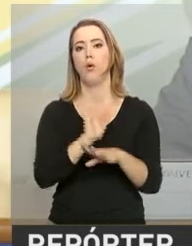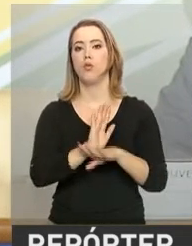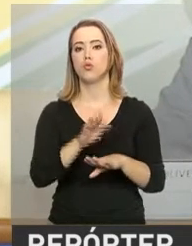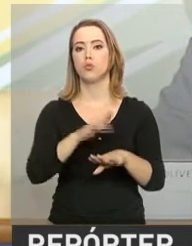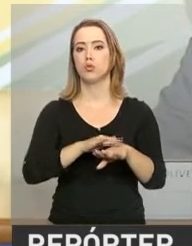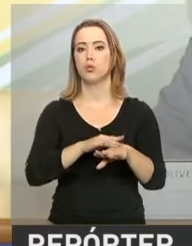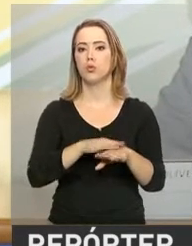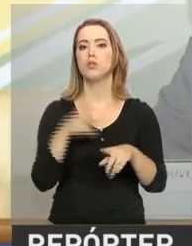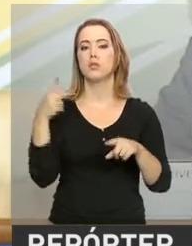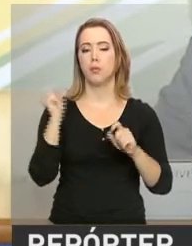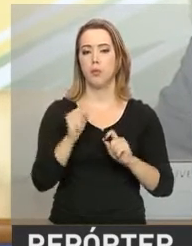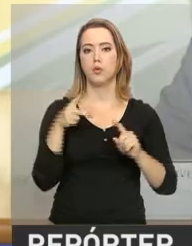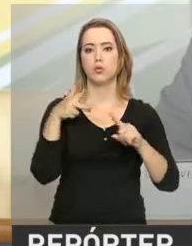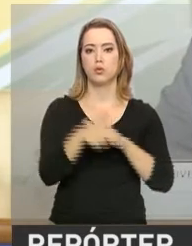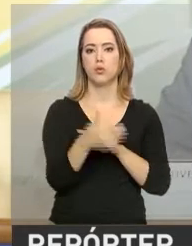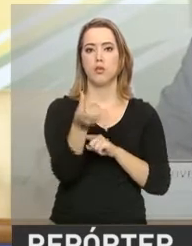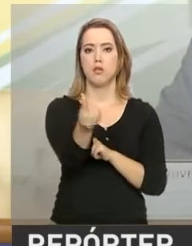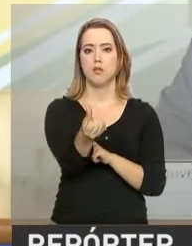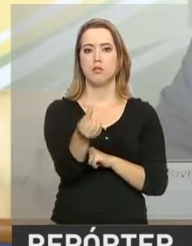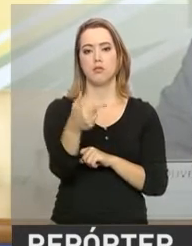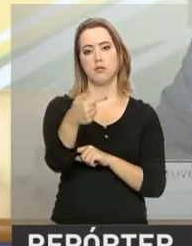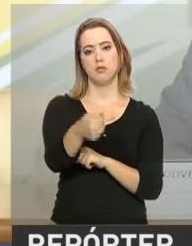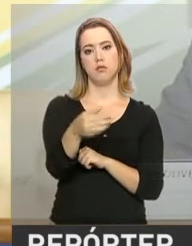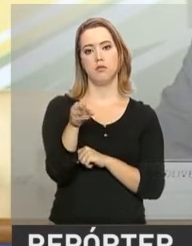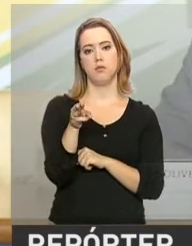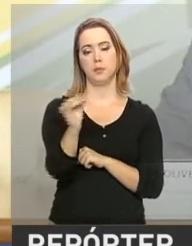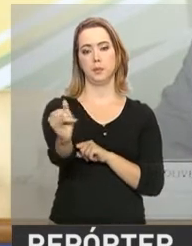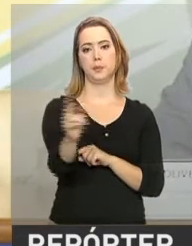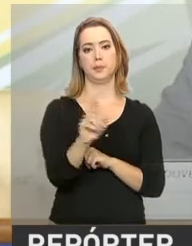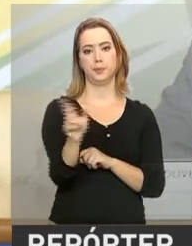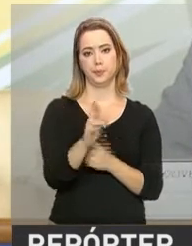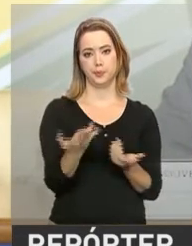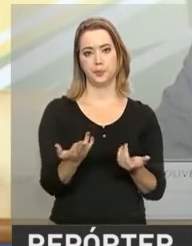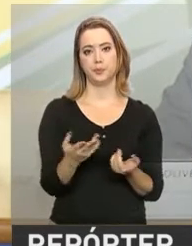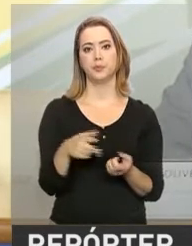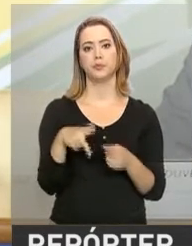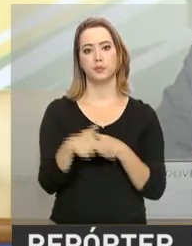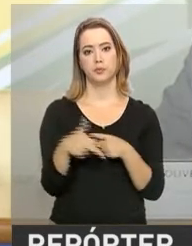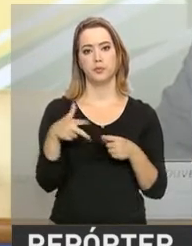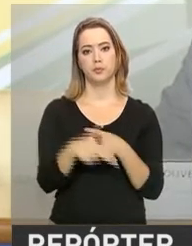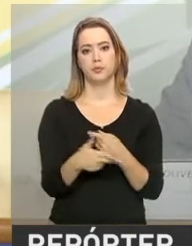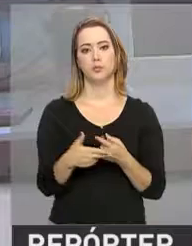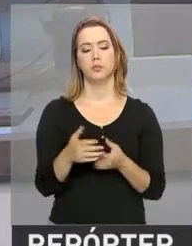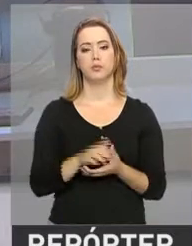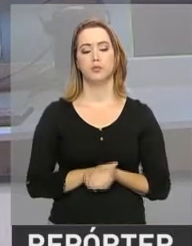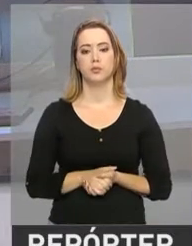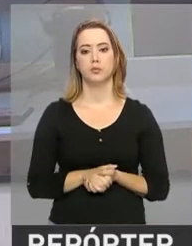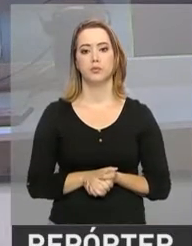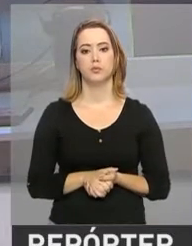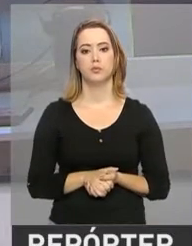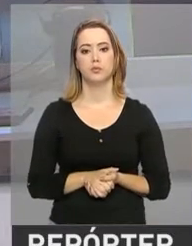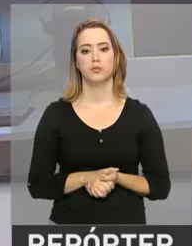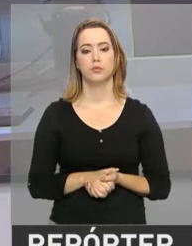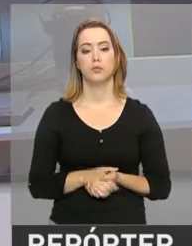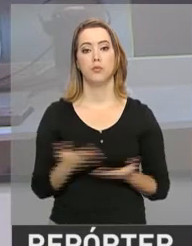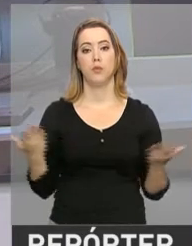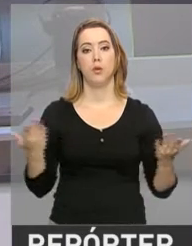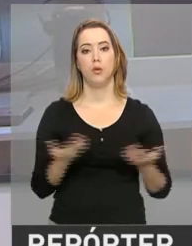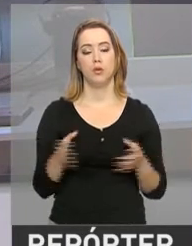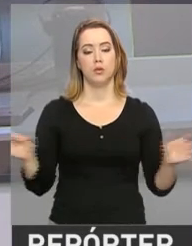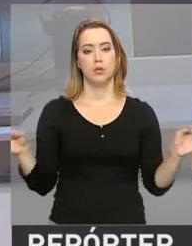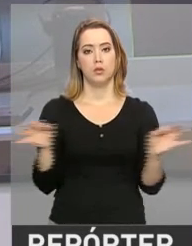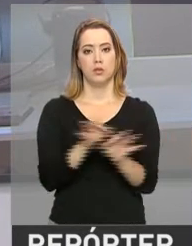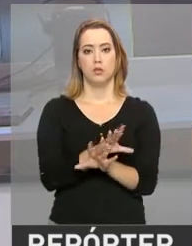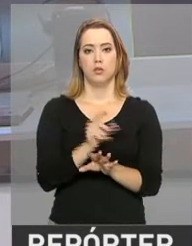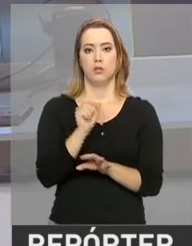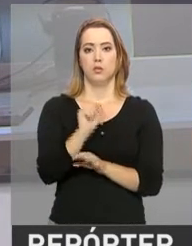ter uma redução em torno de R 6, 7 bilhões na despesa pública. Esta edição do Repórter